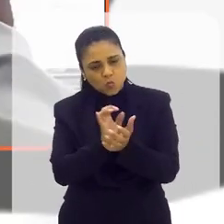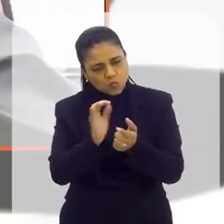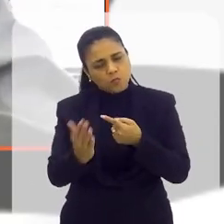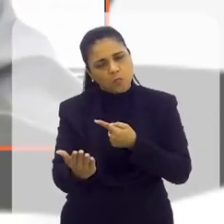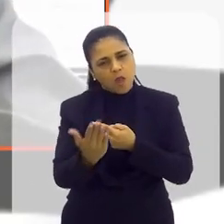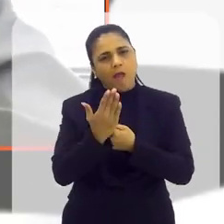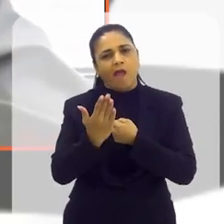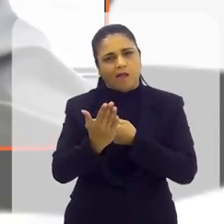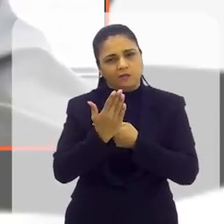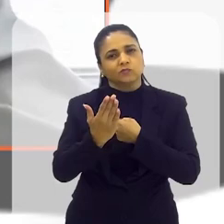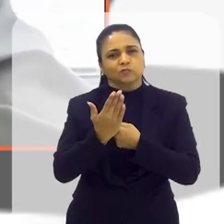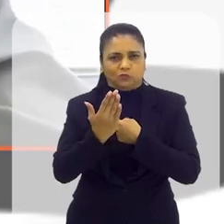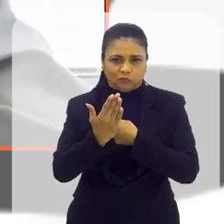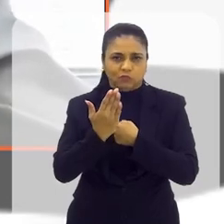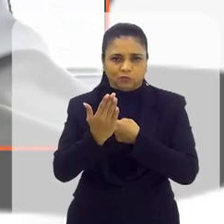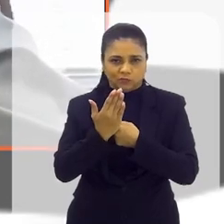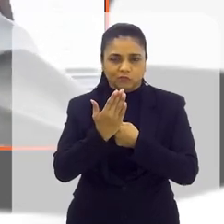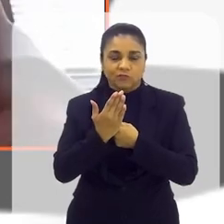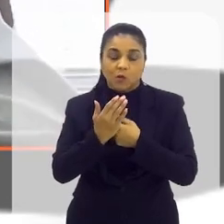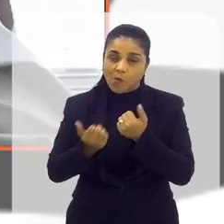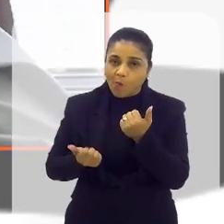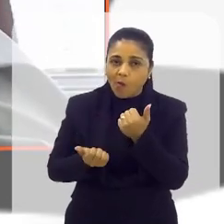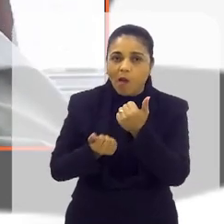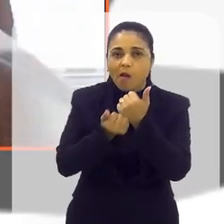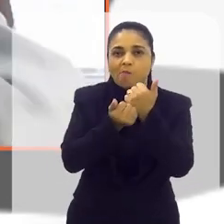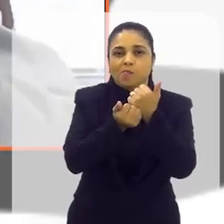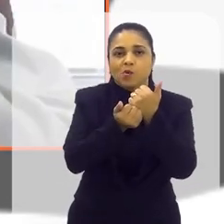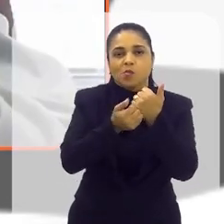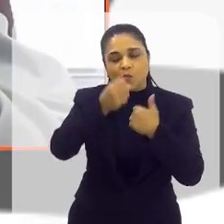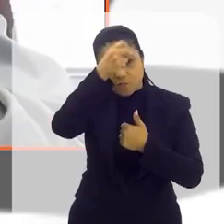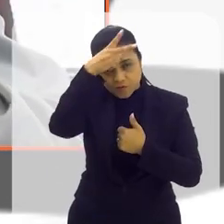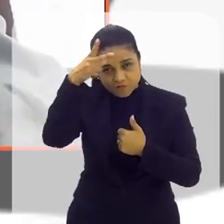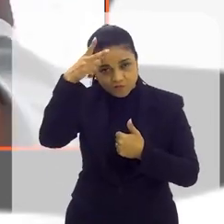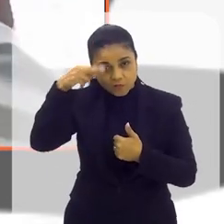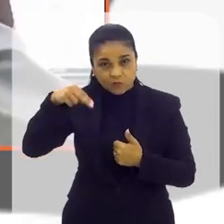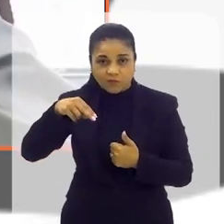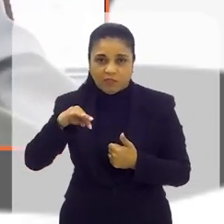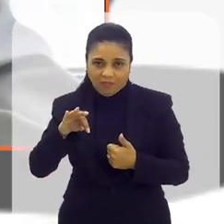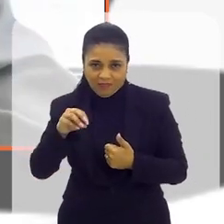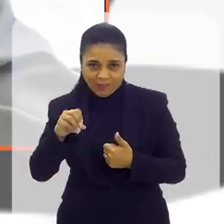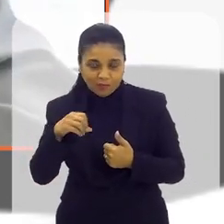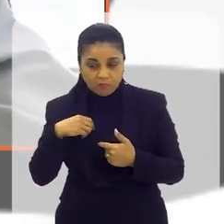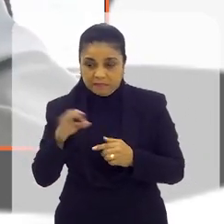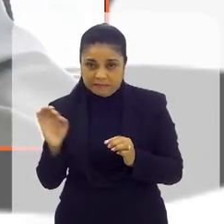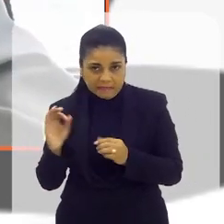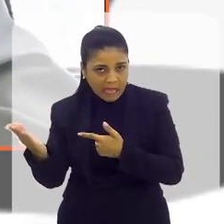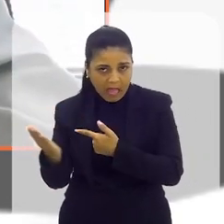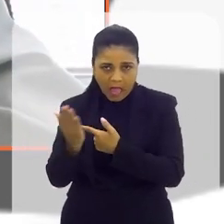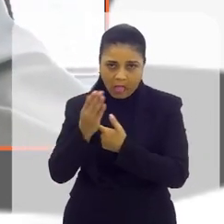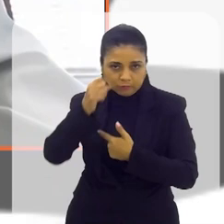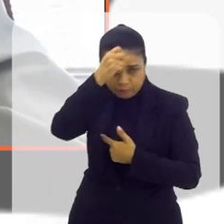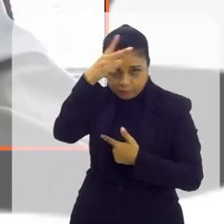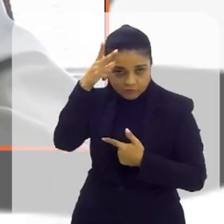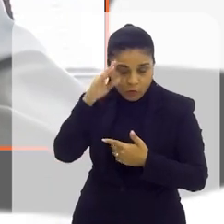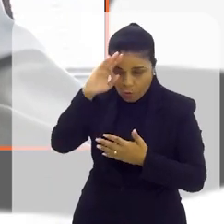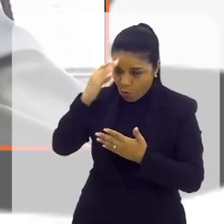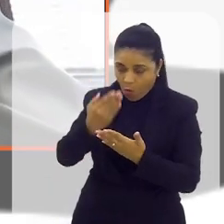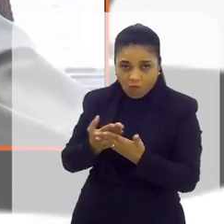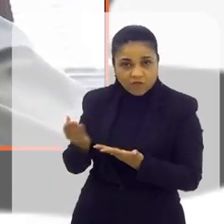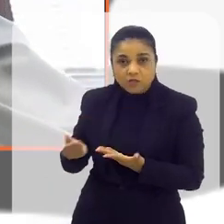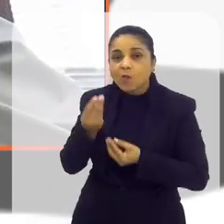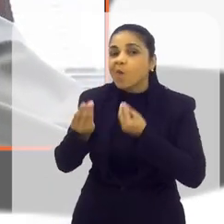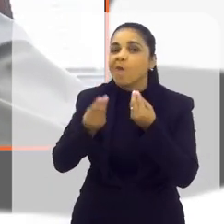por trás da gente nos ajudando muito e tem o apoio irrestrito do prefeito Neto. Sem a ajuda dele, sem a